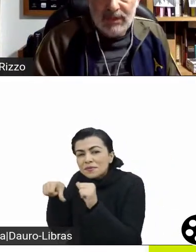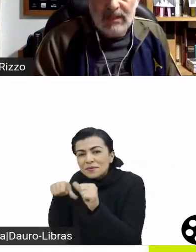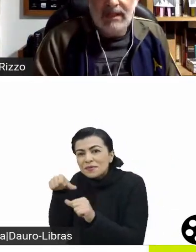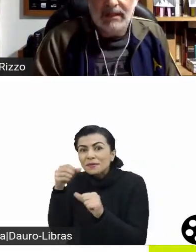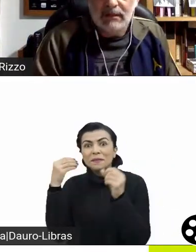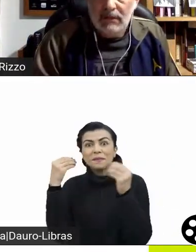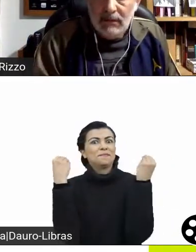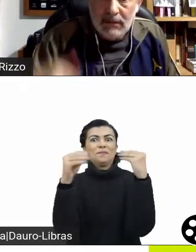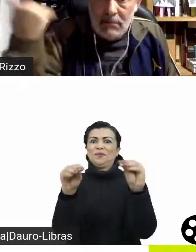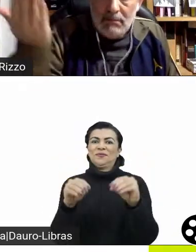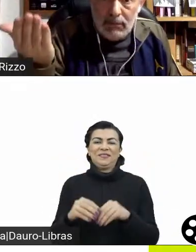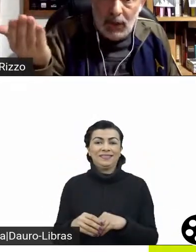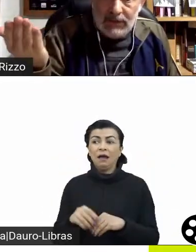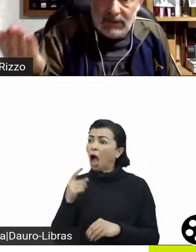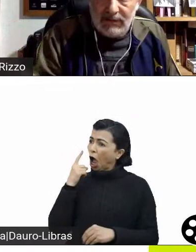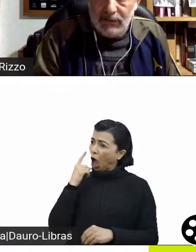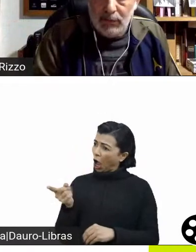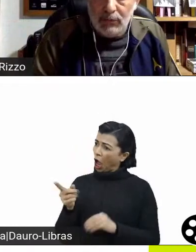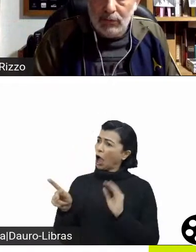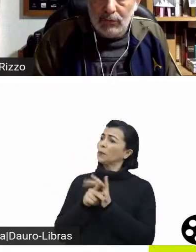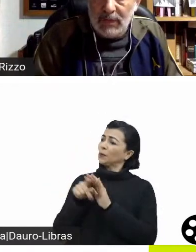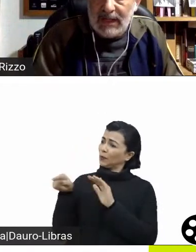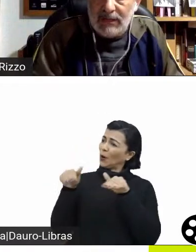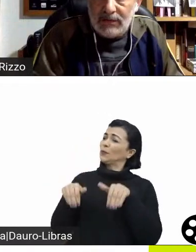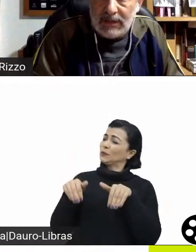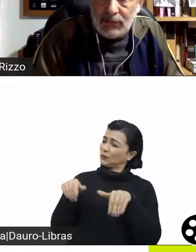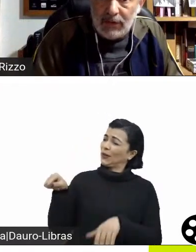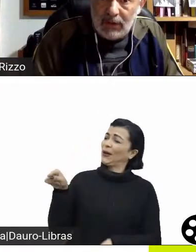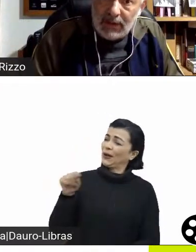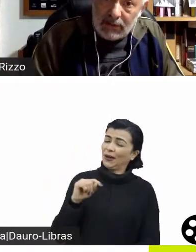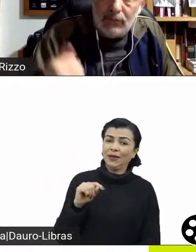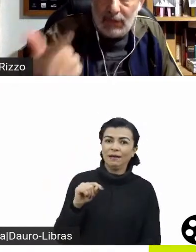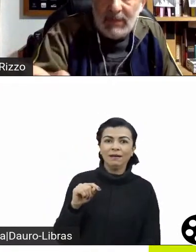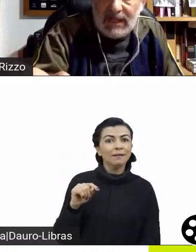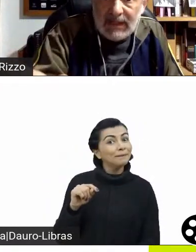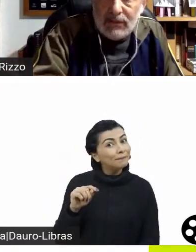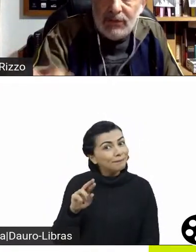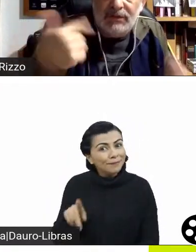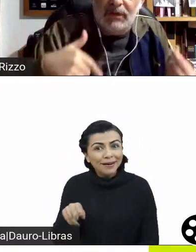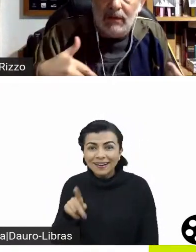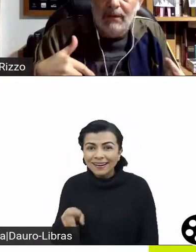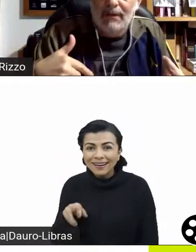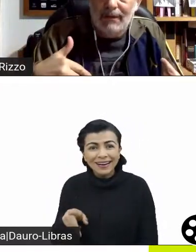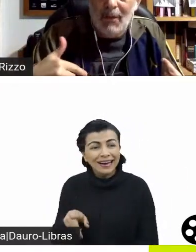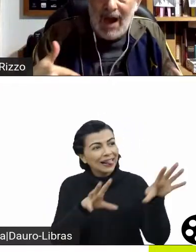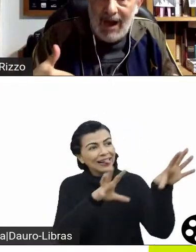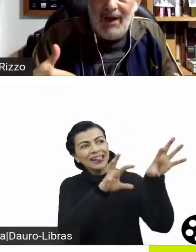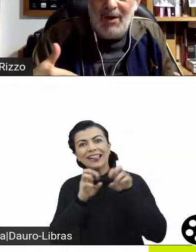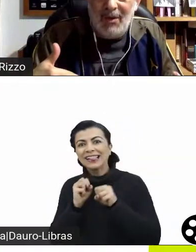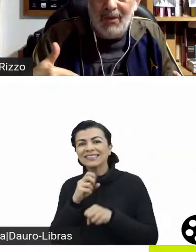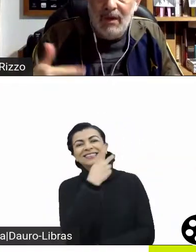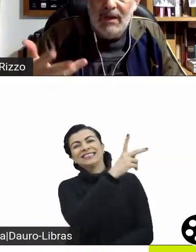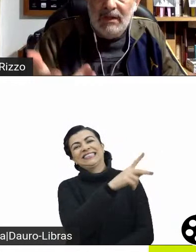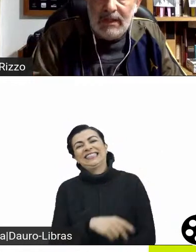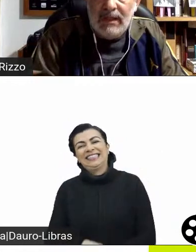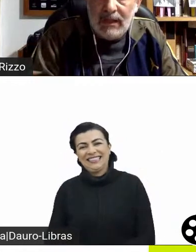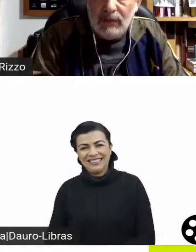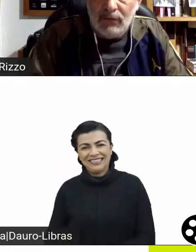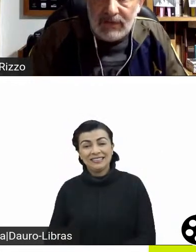australiana, bota esses produtos no mercado internacional e aí os americanos dizem, uau,